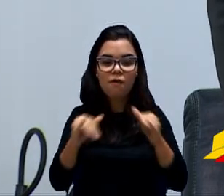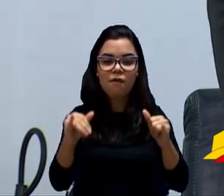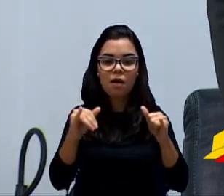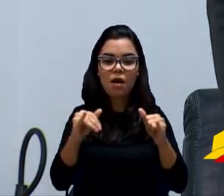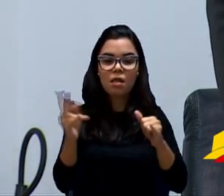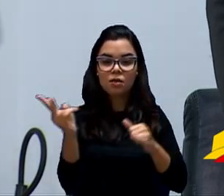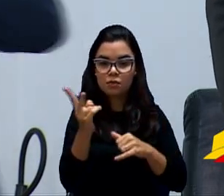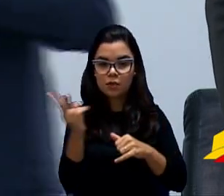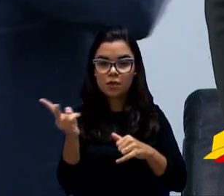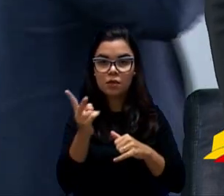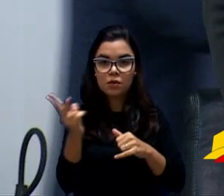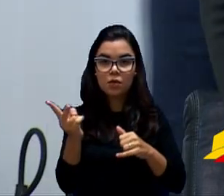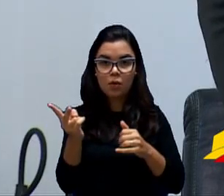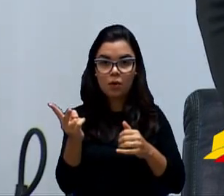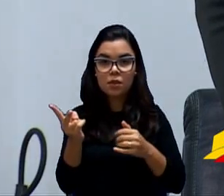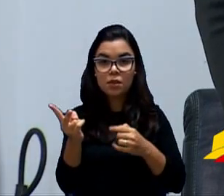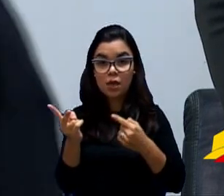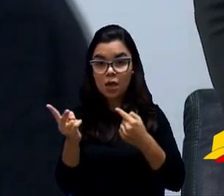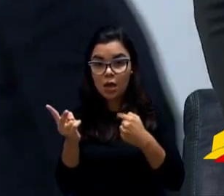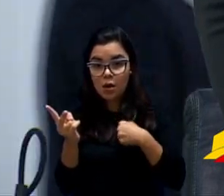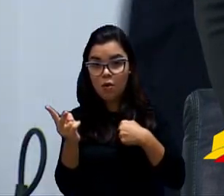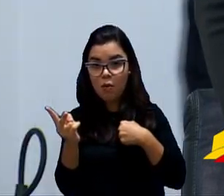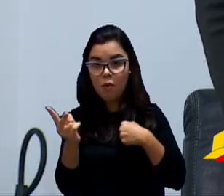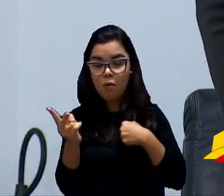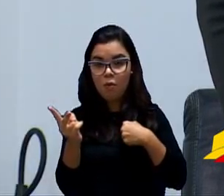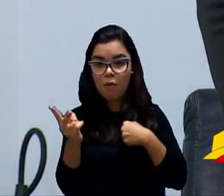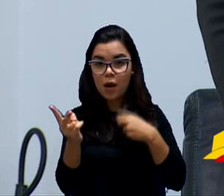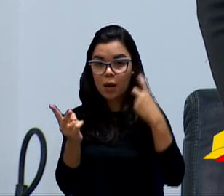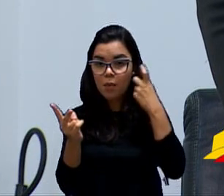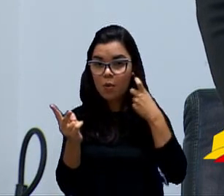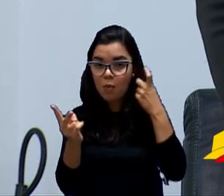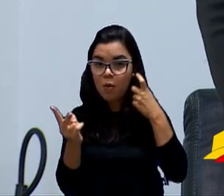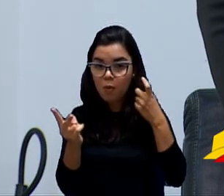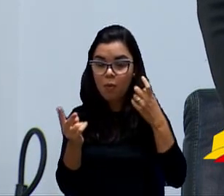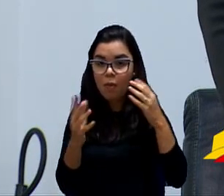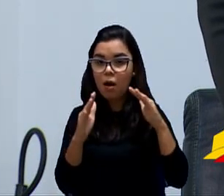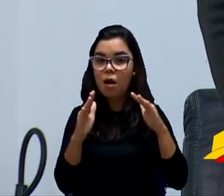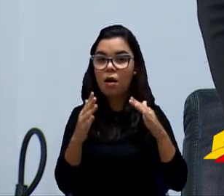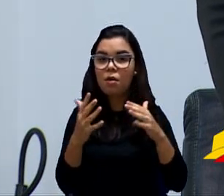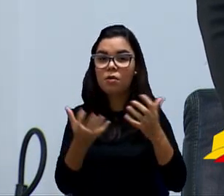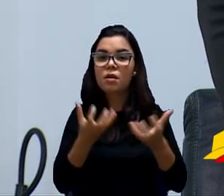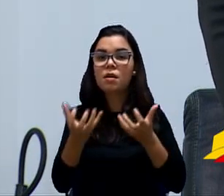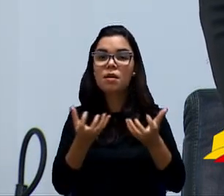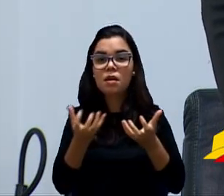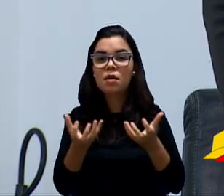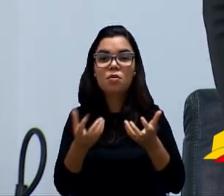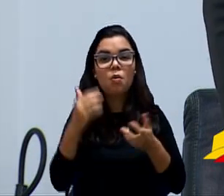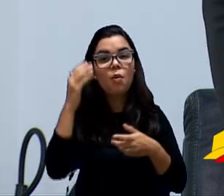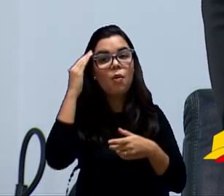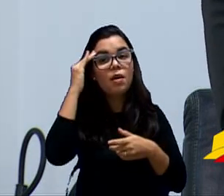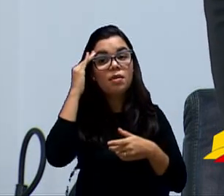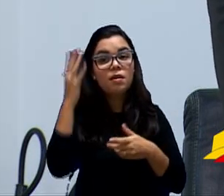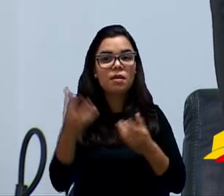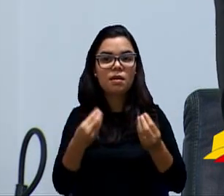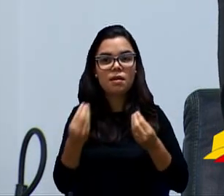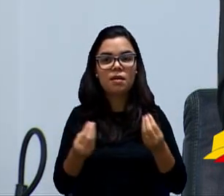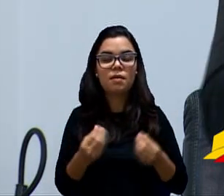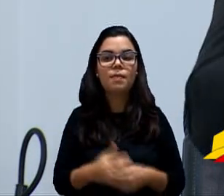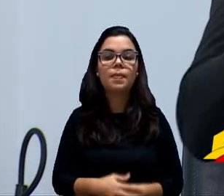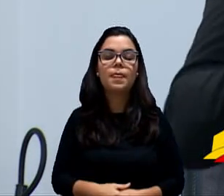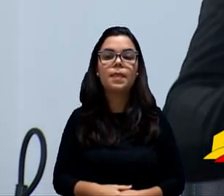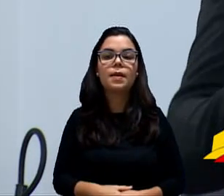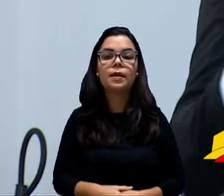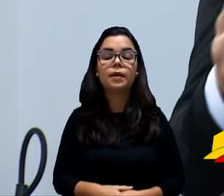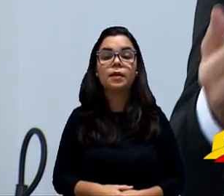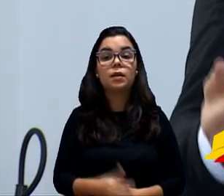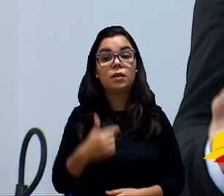preocupado e eu quero entender exatamente isso. Olha só, fica autorizado o Serviço Autônomo de Água e Esgoto a fazer essas